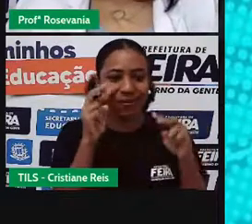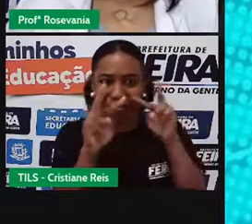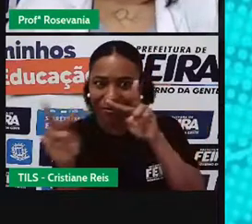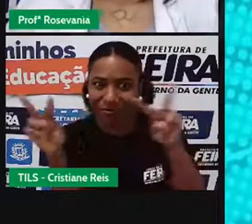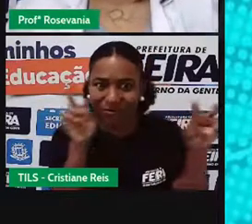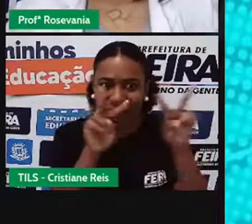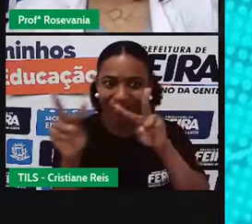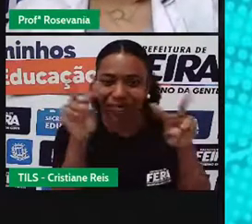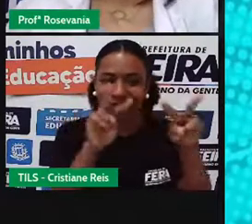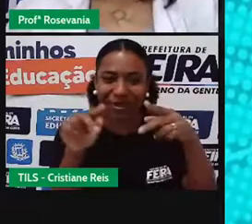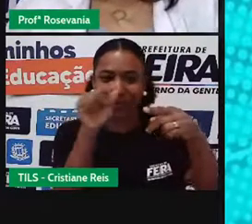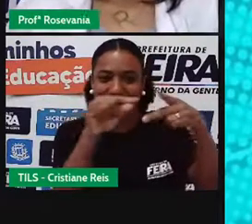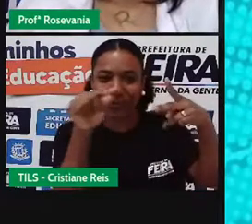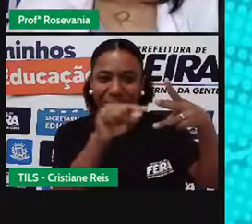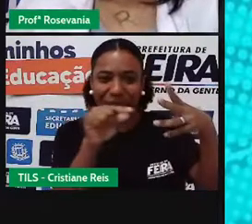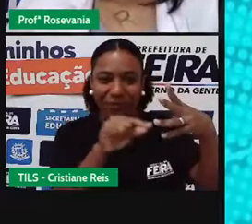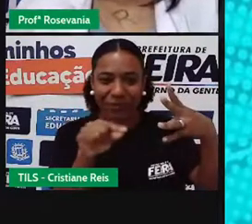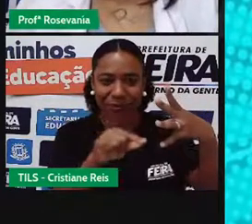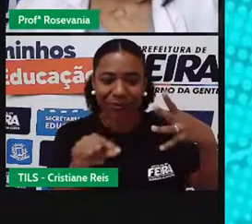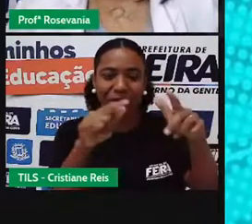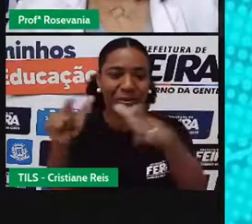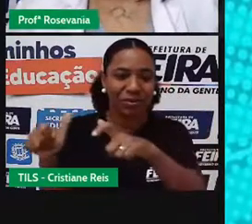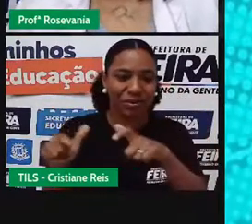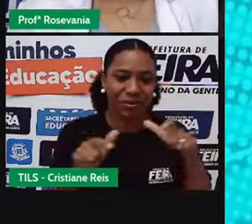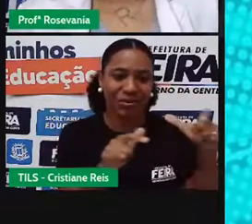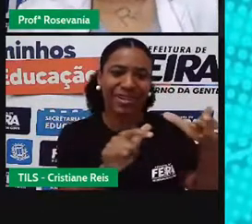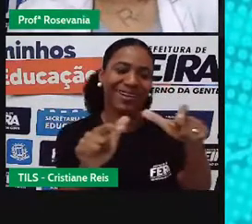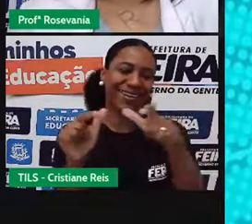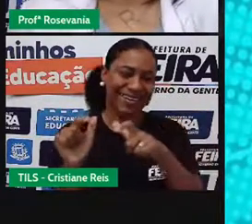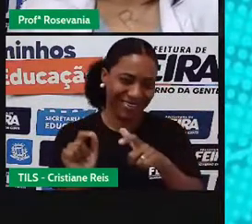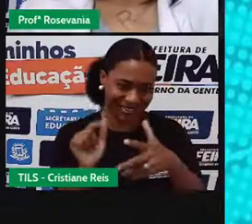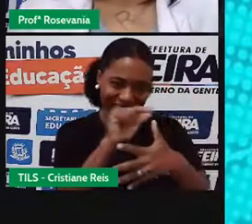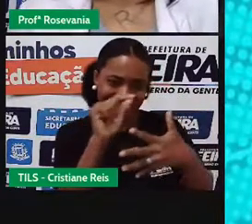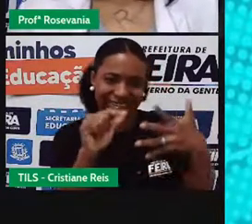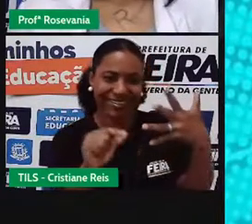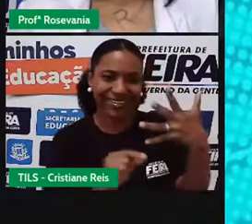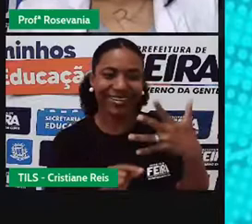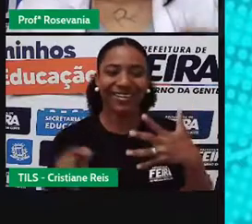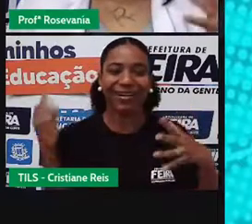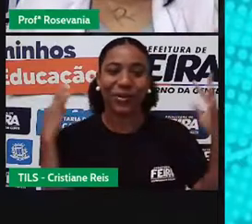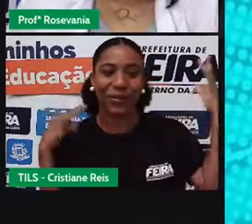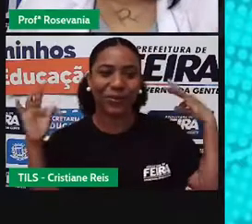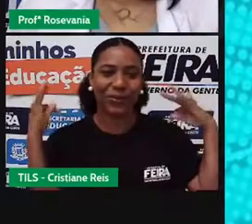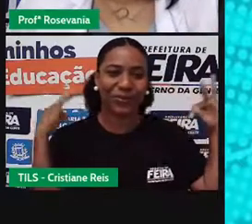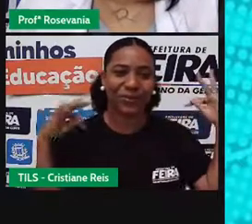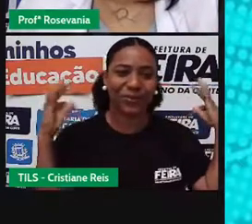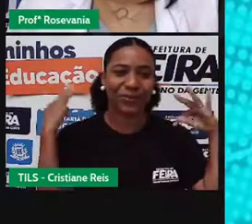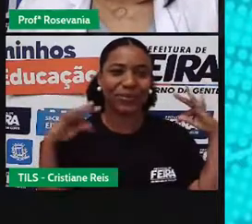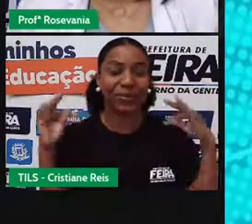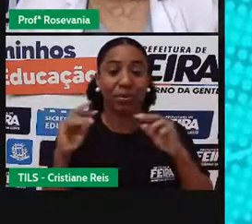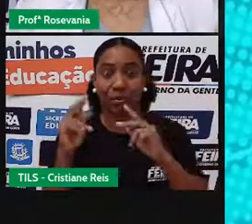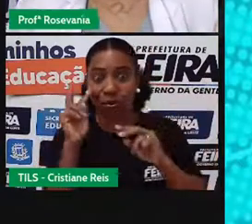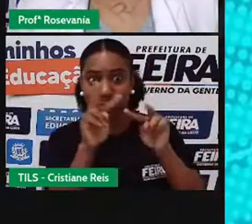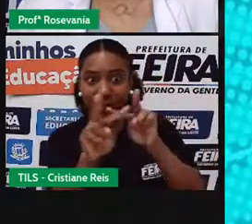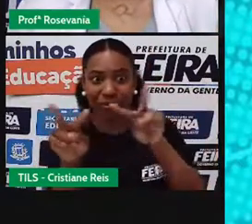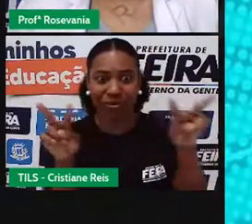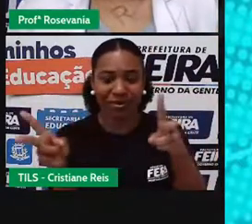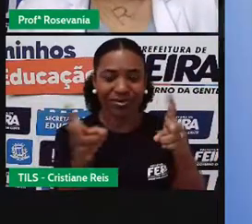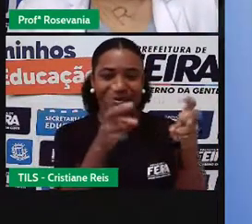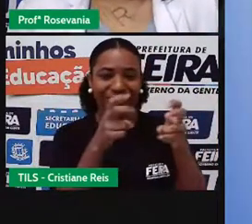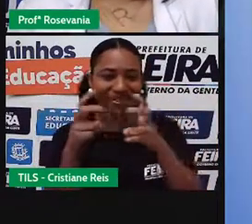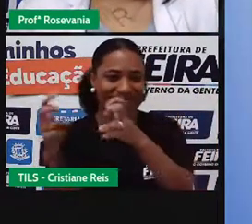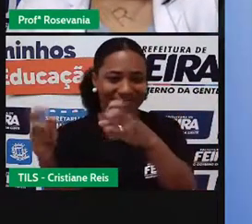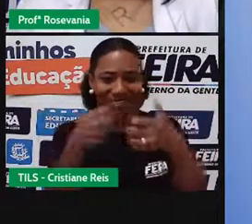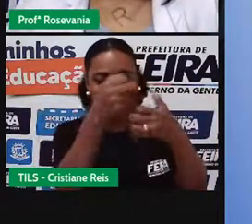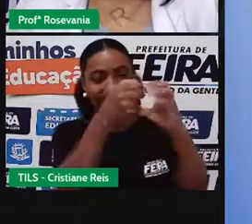pontos turísticos, os pontos mais naturais que nós temos aqui em Feira de Santana. Vamos falar um pouquinho dos aspectos físicos da nossa